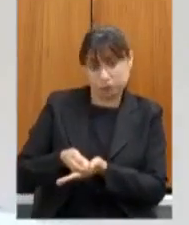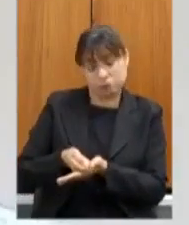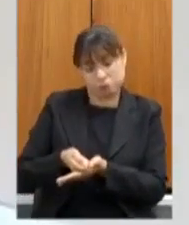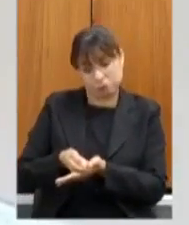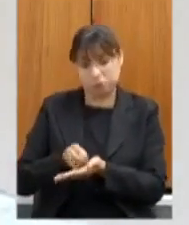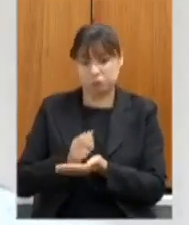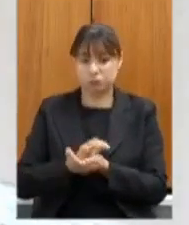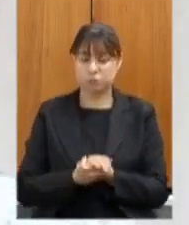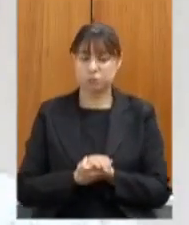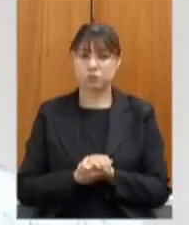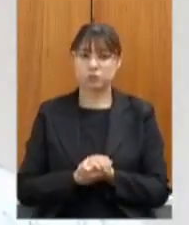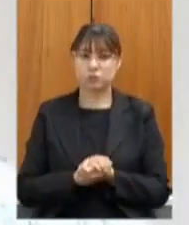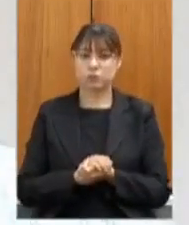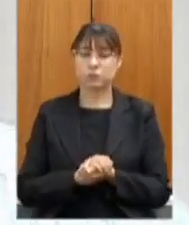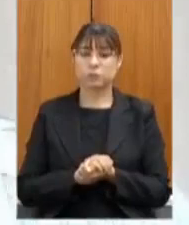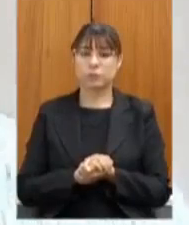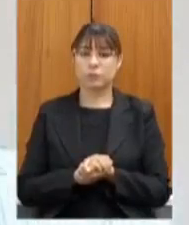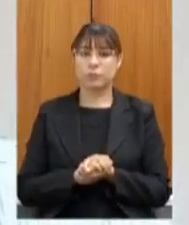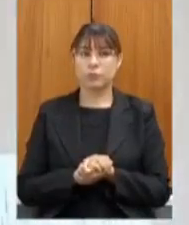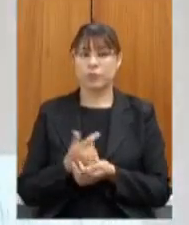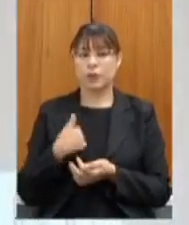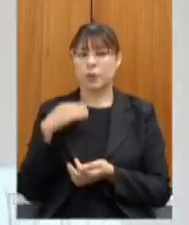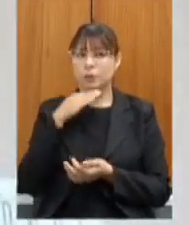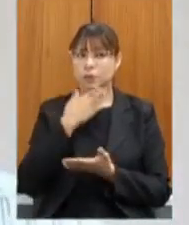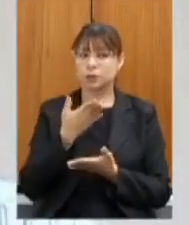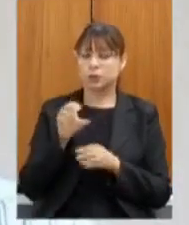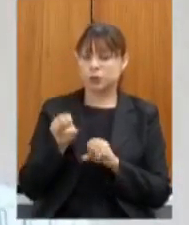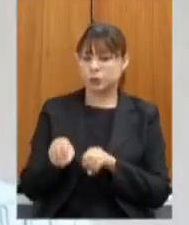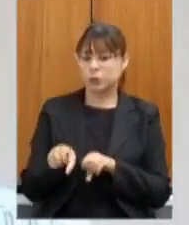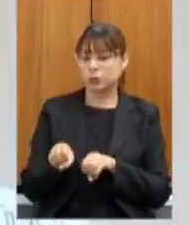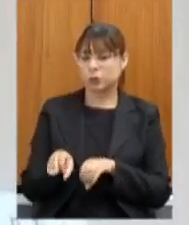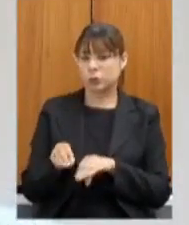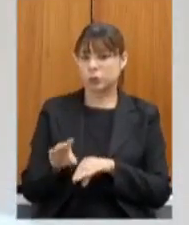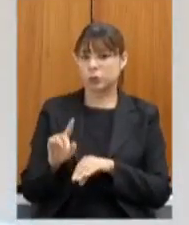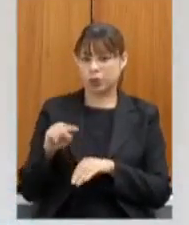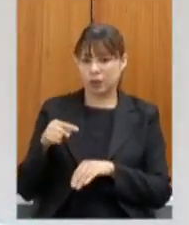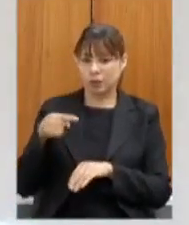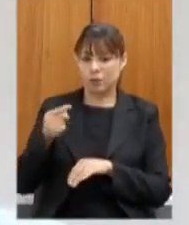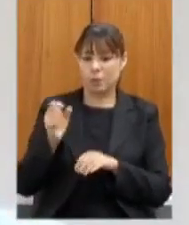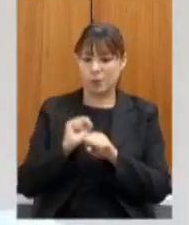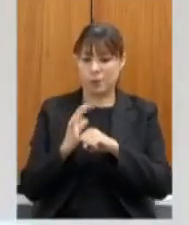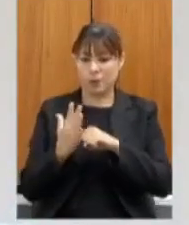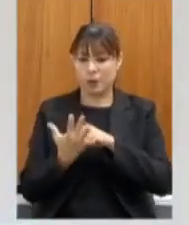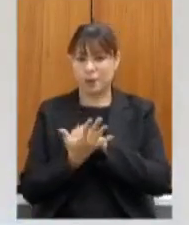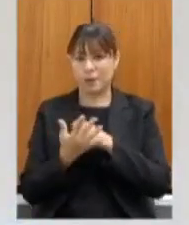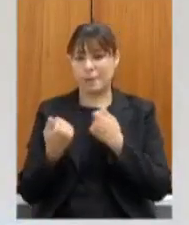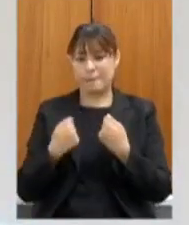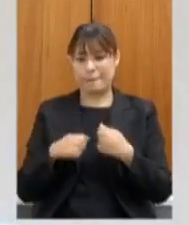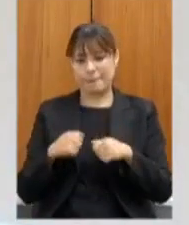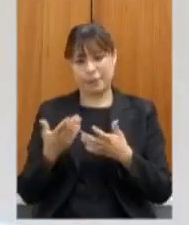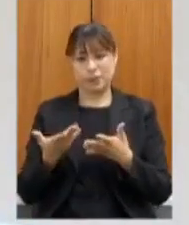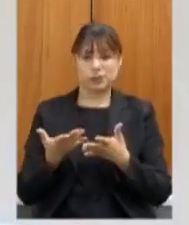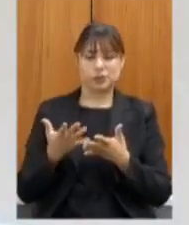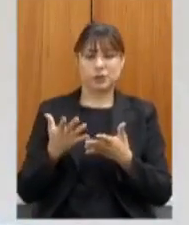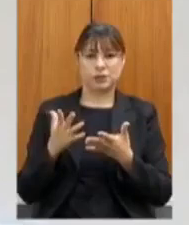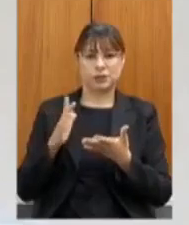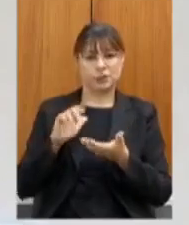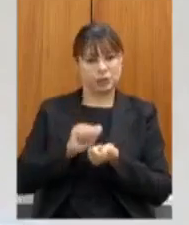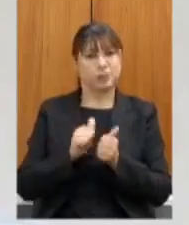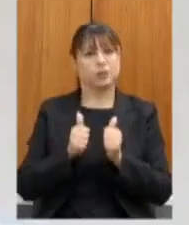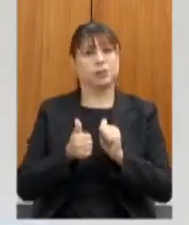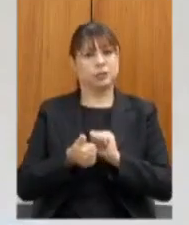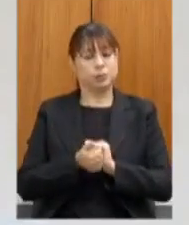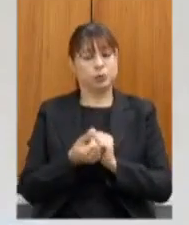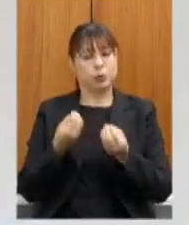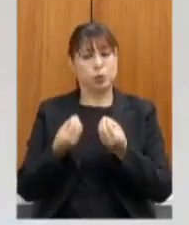e eu vejo assim que a educação pós pandemia ela vai ter que passar por uma nova roupagem com a readaptação da